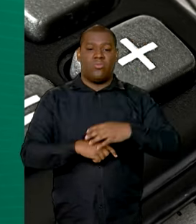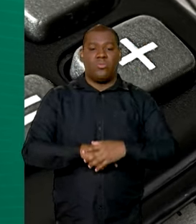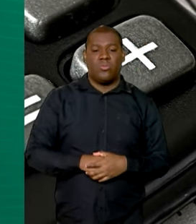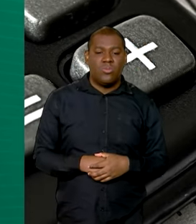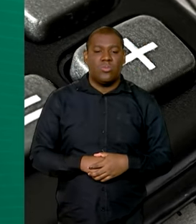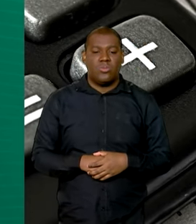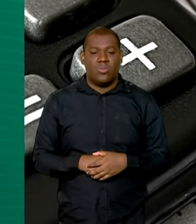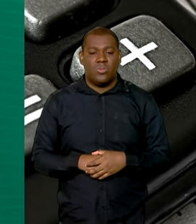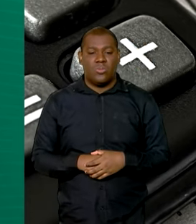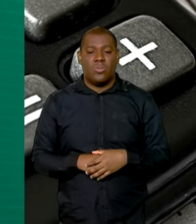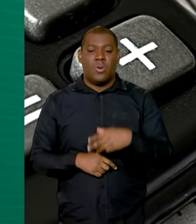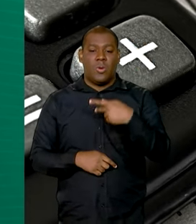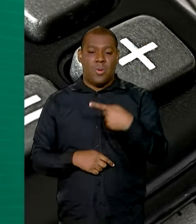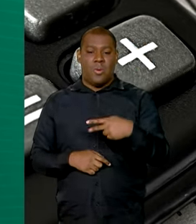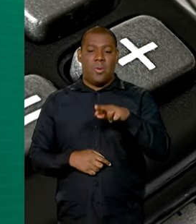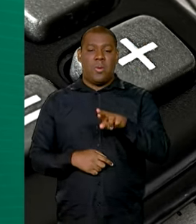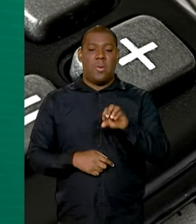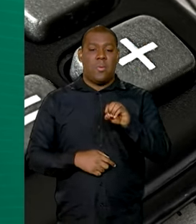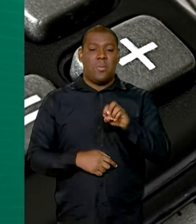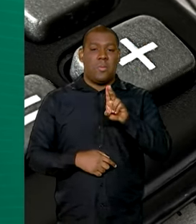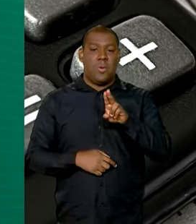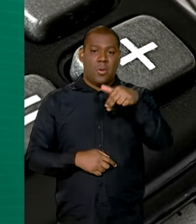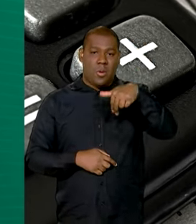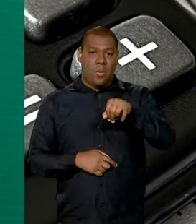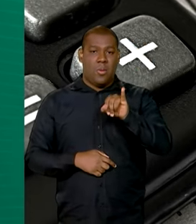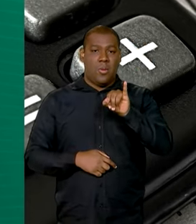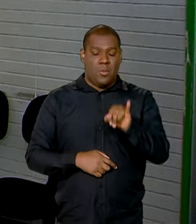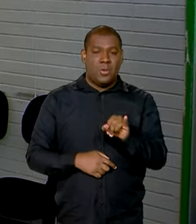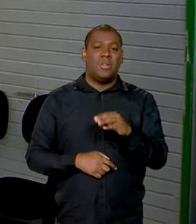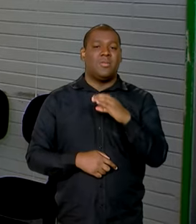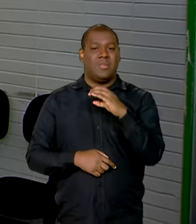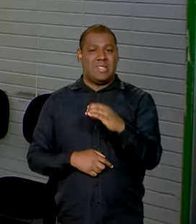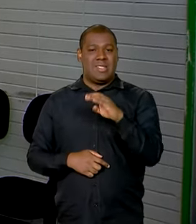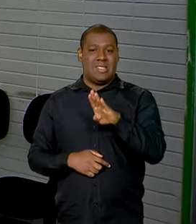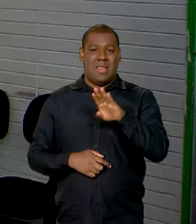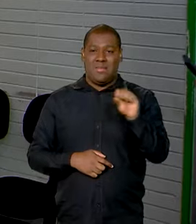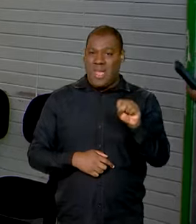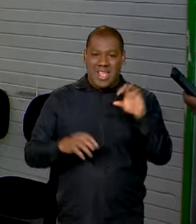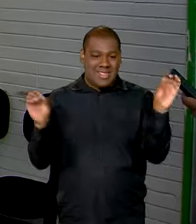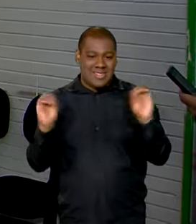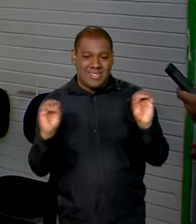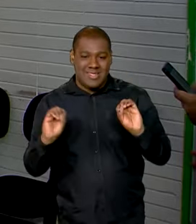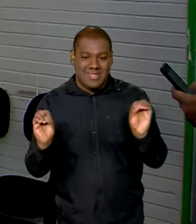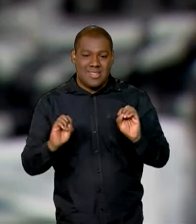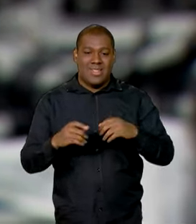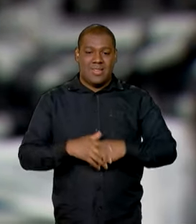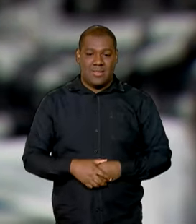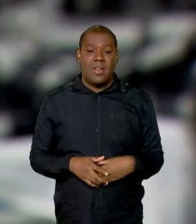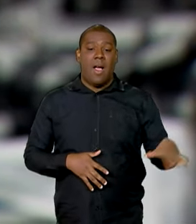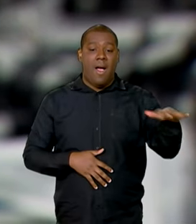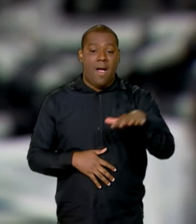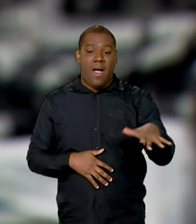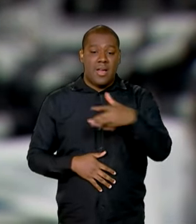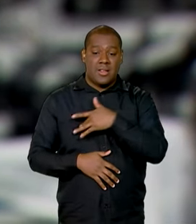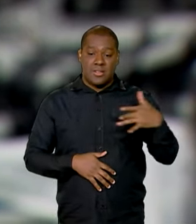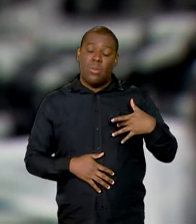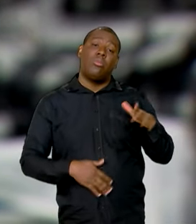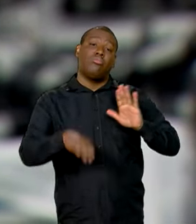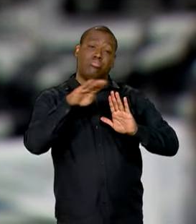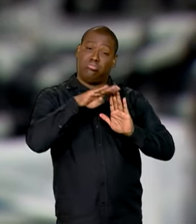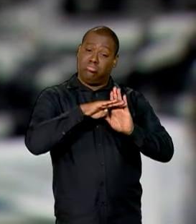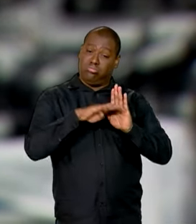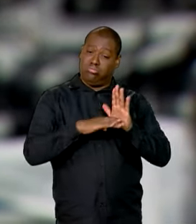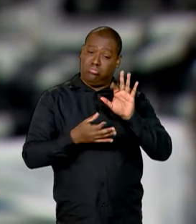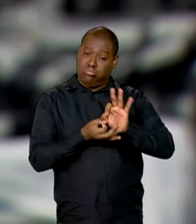E para o ProUni, a CBS é zerada. Para a saúde, a lista é mais abrangente do que